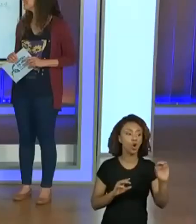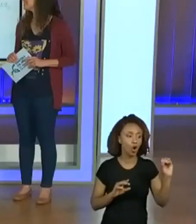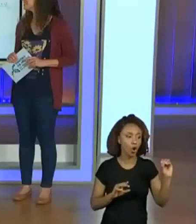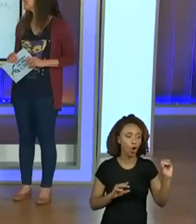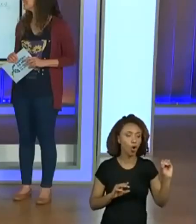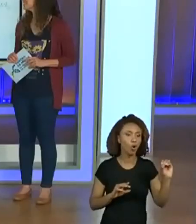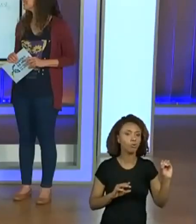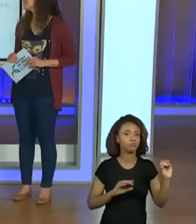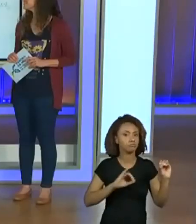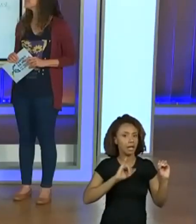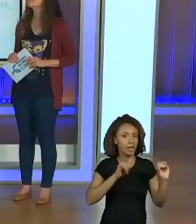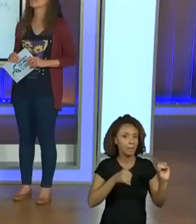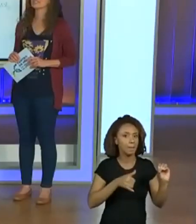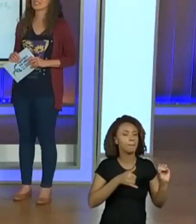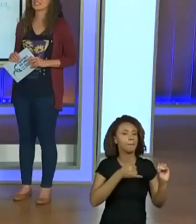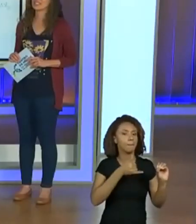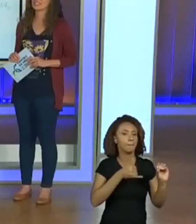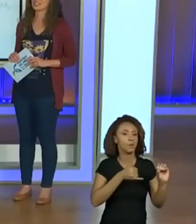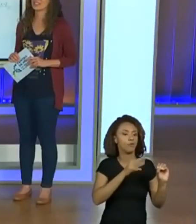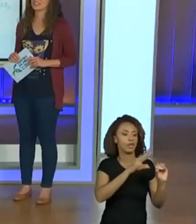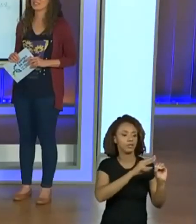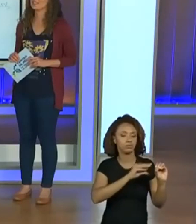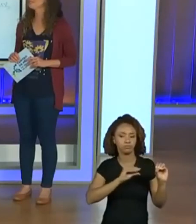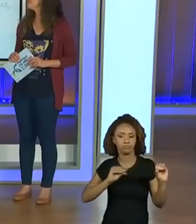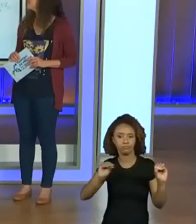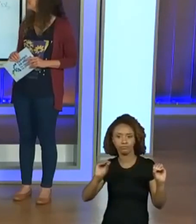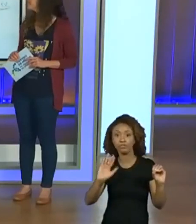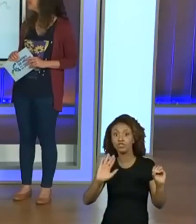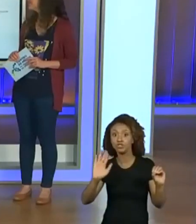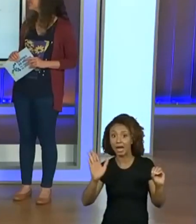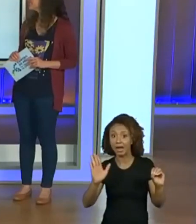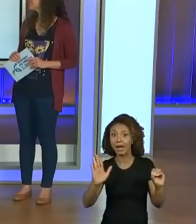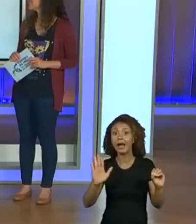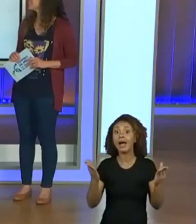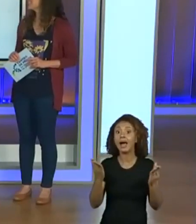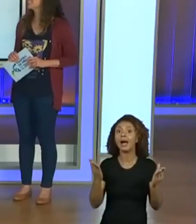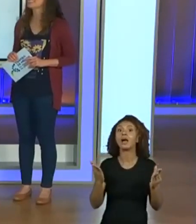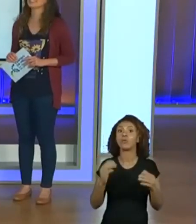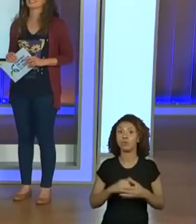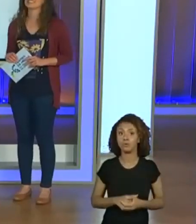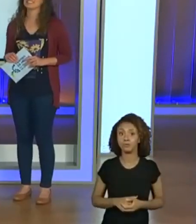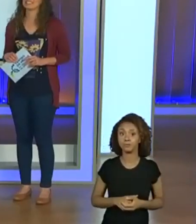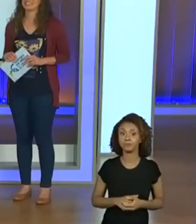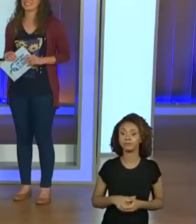até já tirar que a gente já usou ela a nosso favor. Voltamos para o trago.